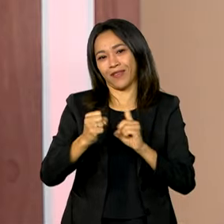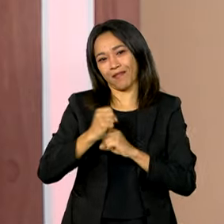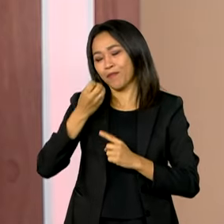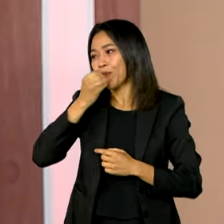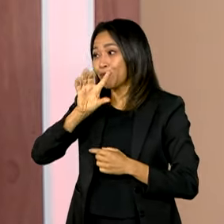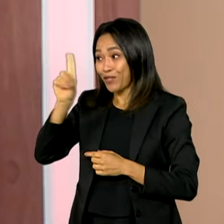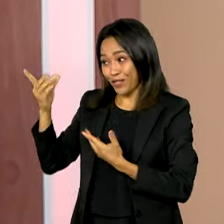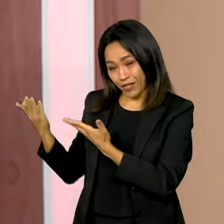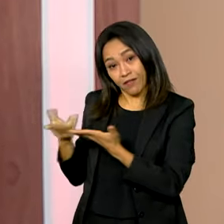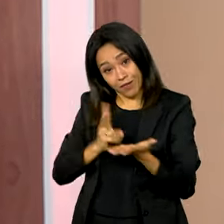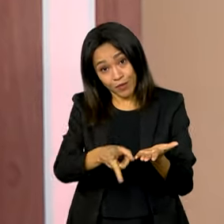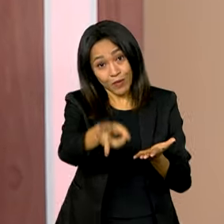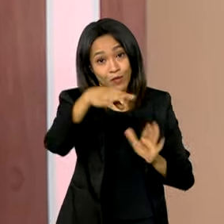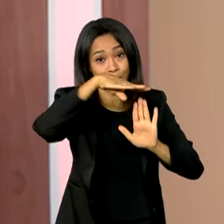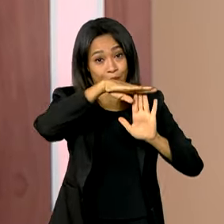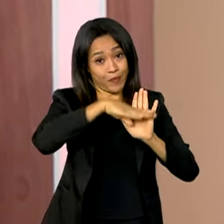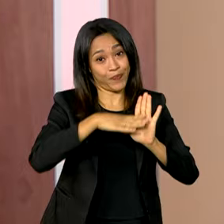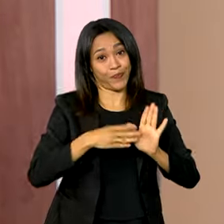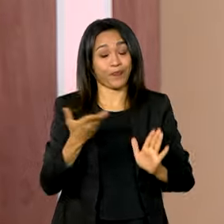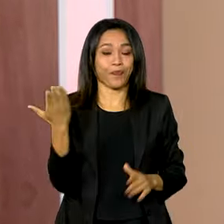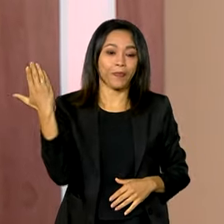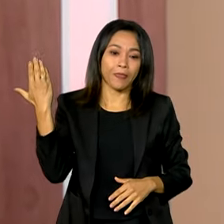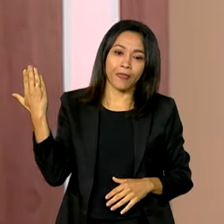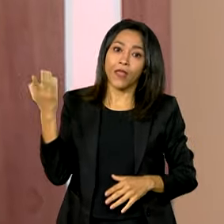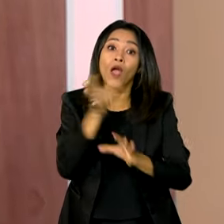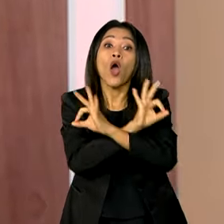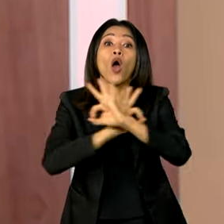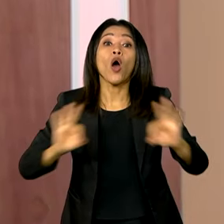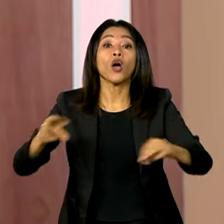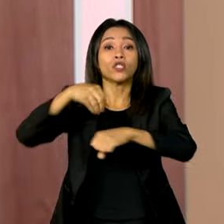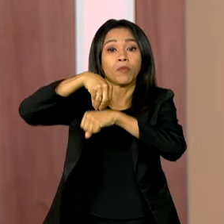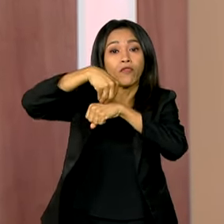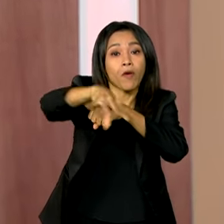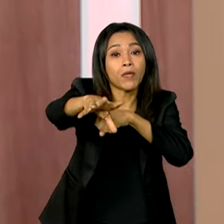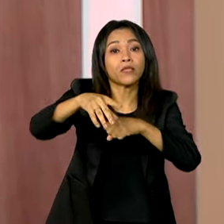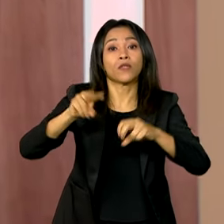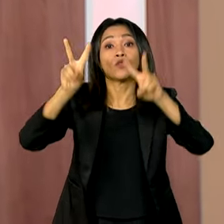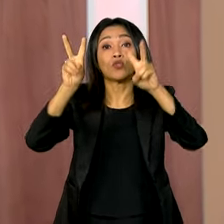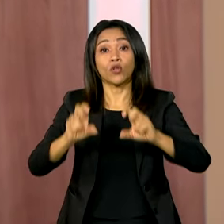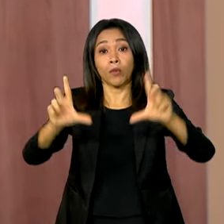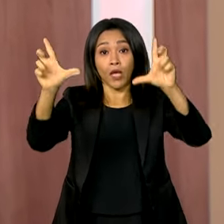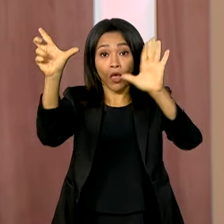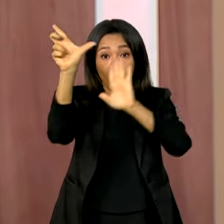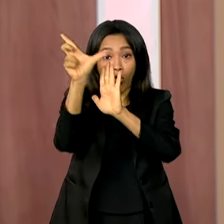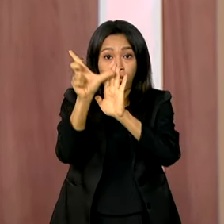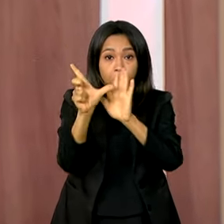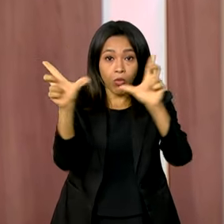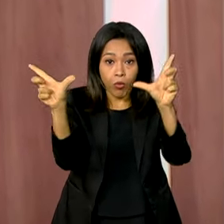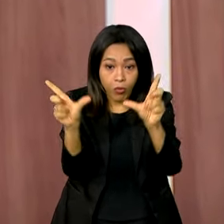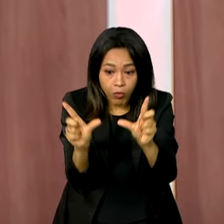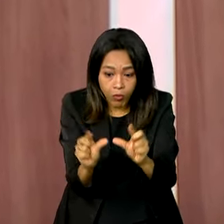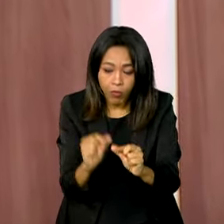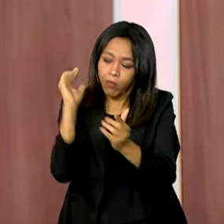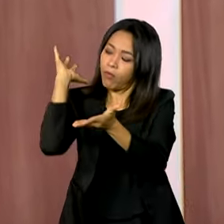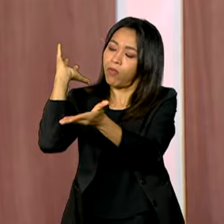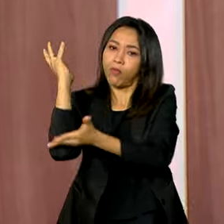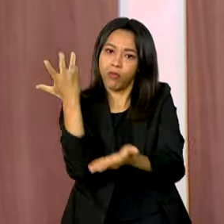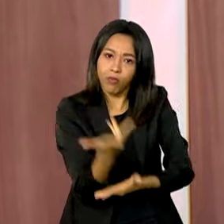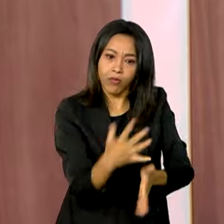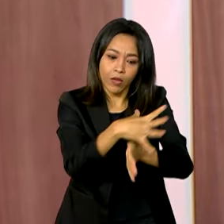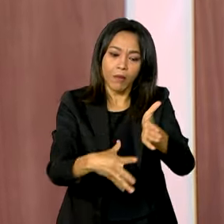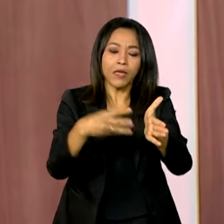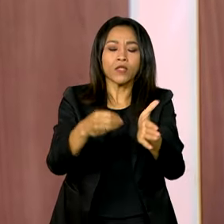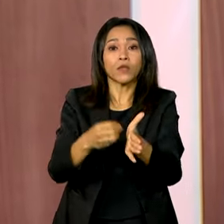seguir agora com o Brasil em Dia. Vamos falar de uma ótima notícia da taxa de desmatamento na Amazônia, que teve uma redução de mais de